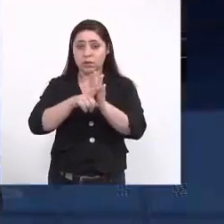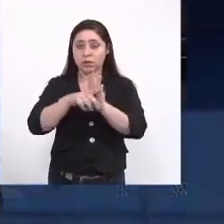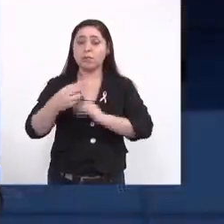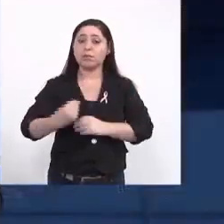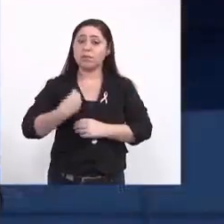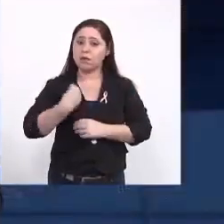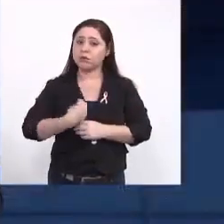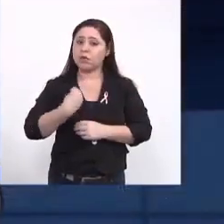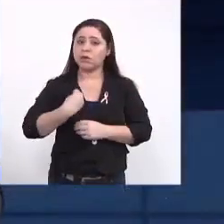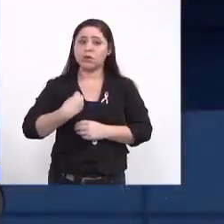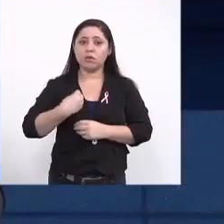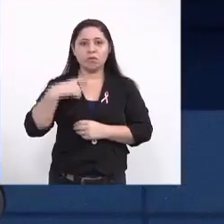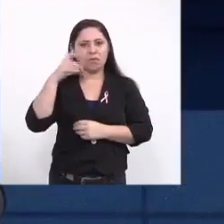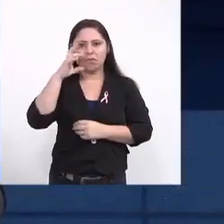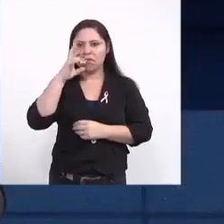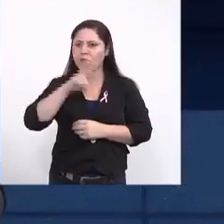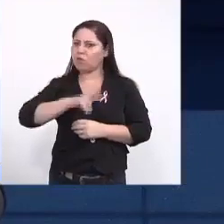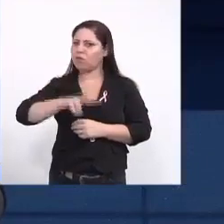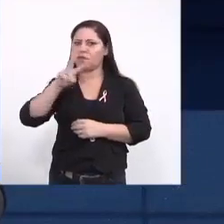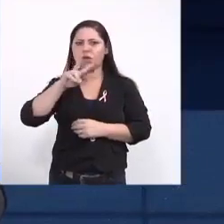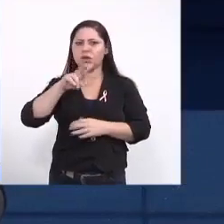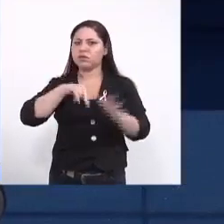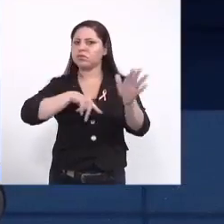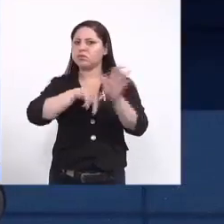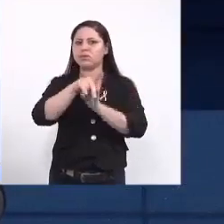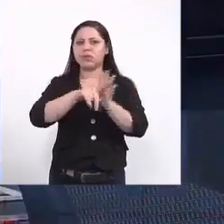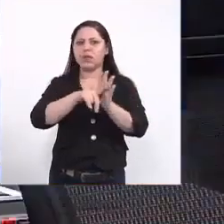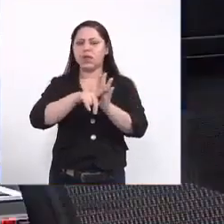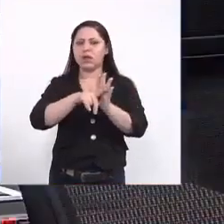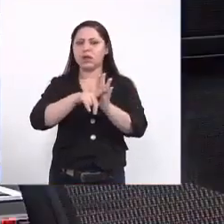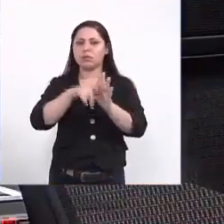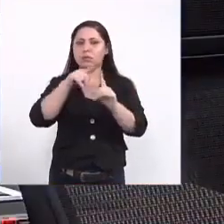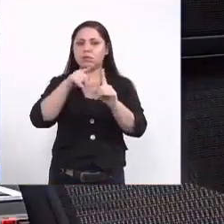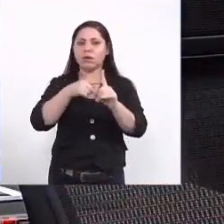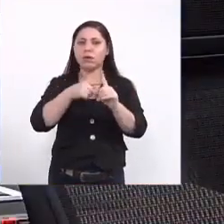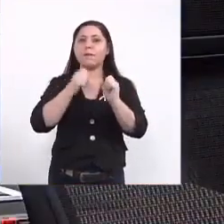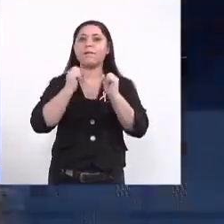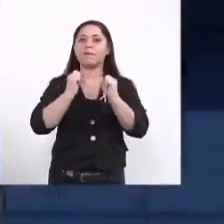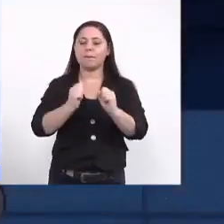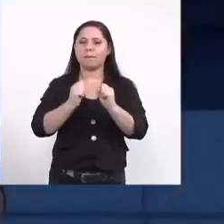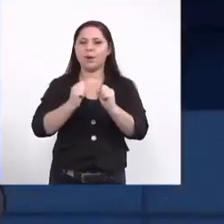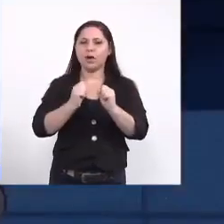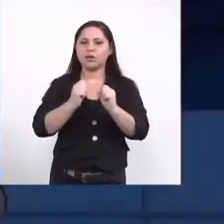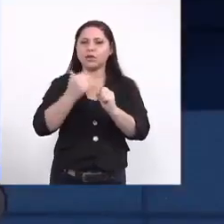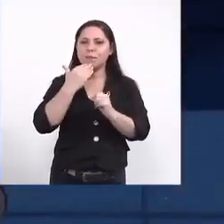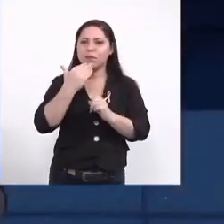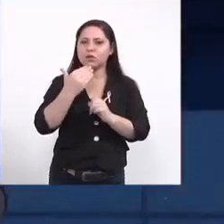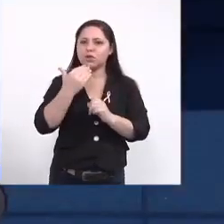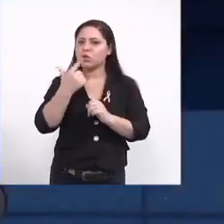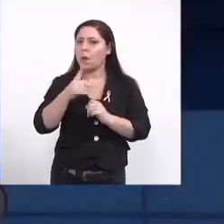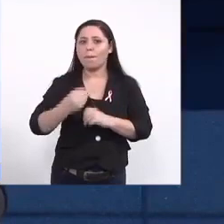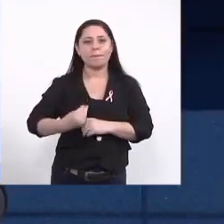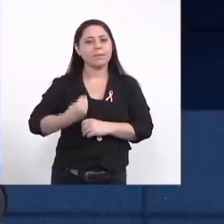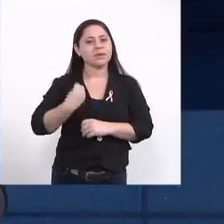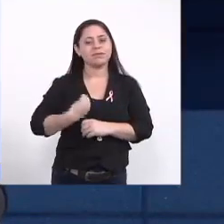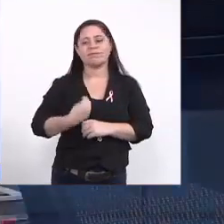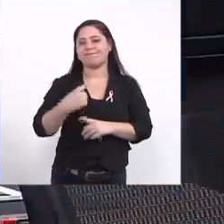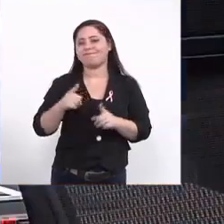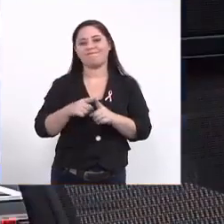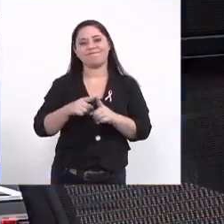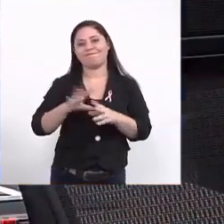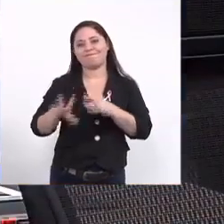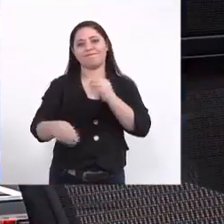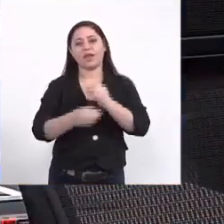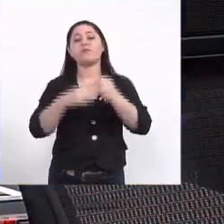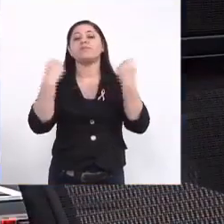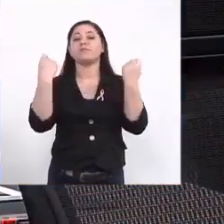parte do pré-natal eu não vi o nome desse exame a gestante tem que pedir para a zika não faz parte não faz parte já seria um momento para a gente